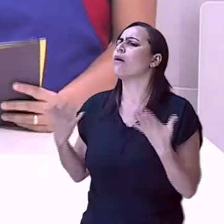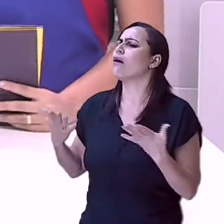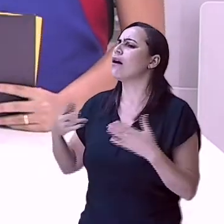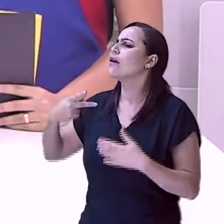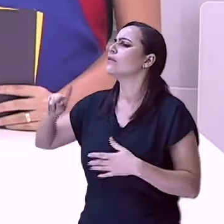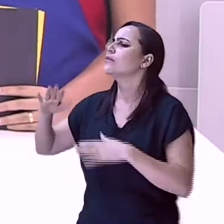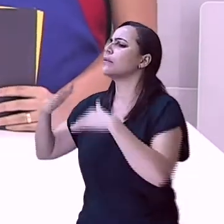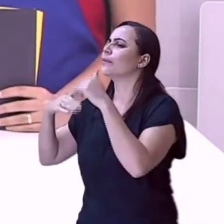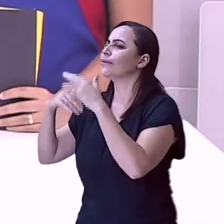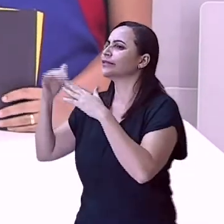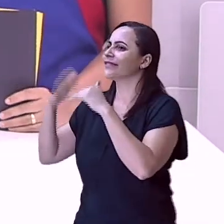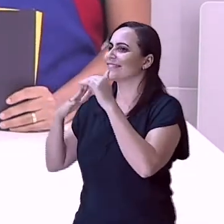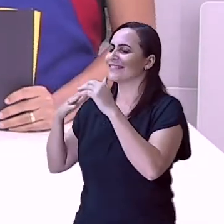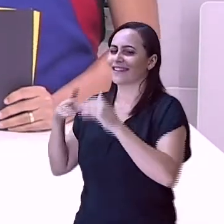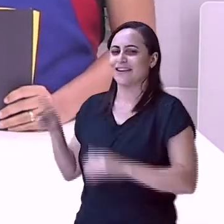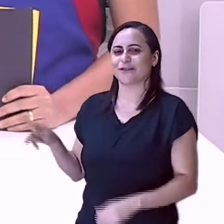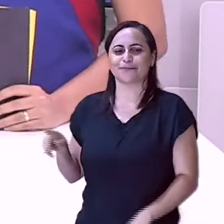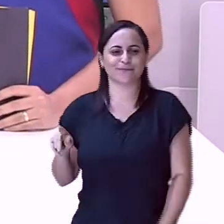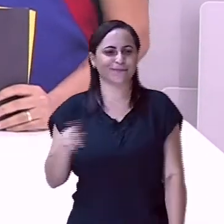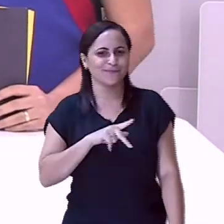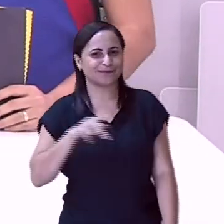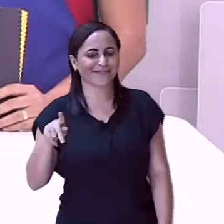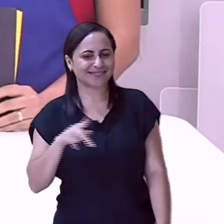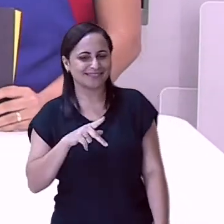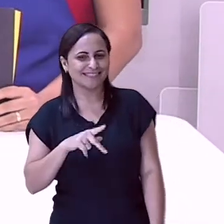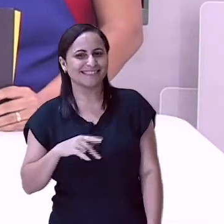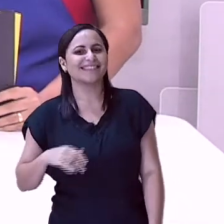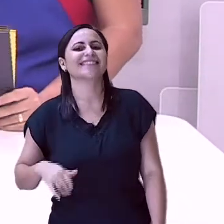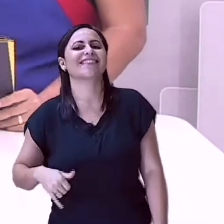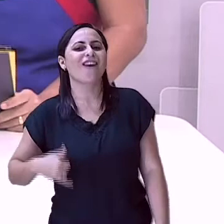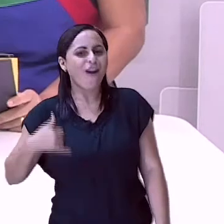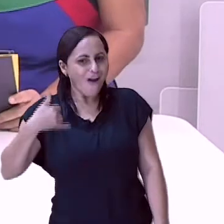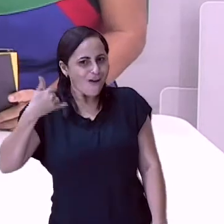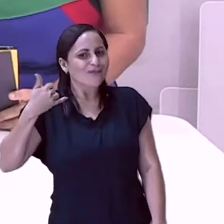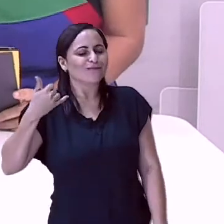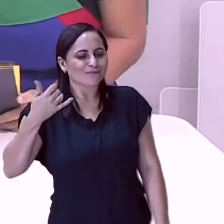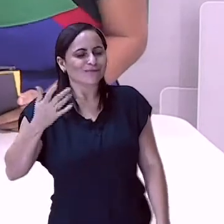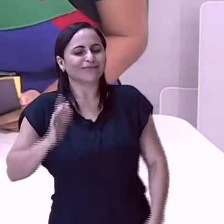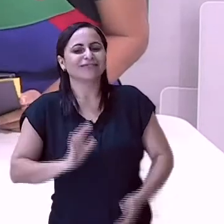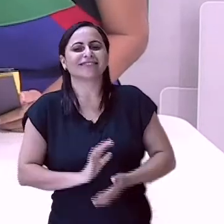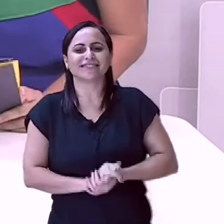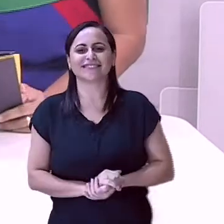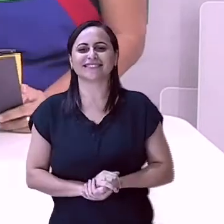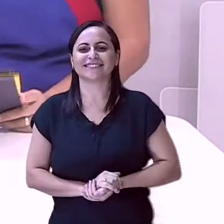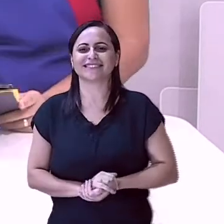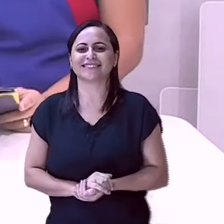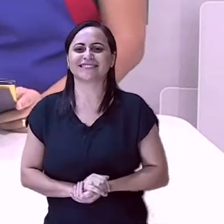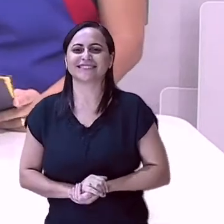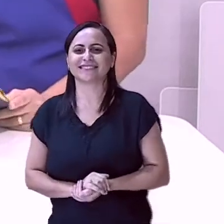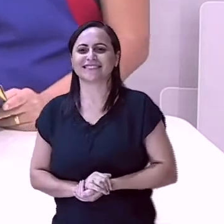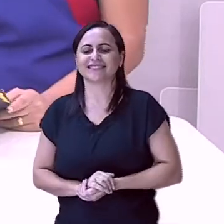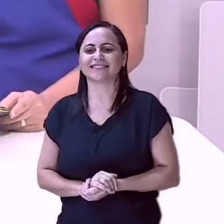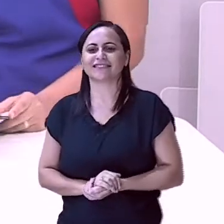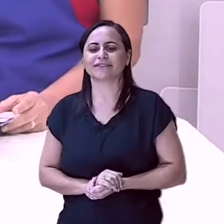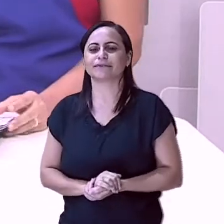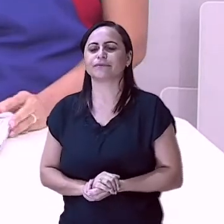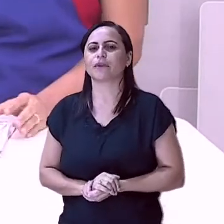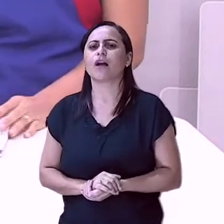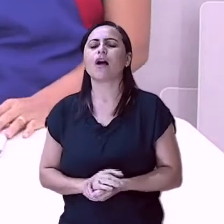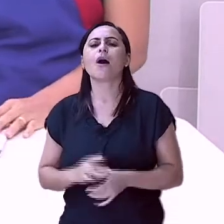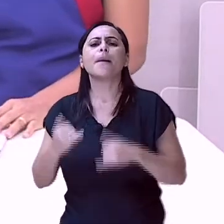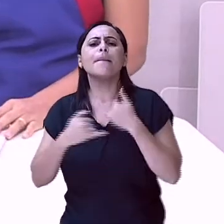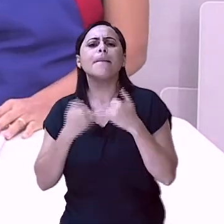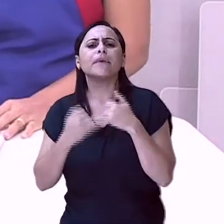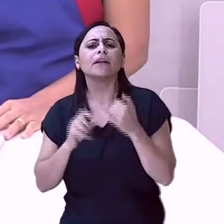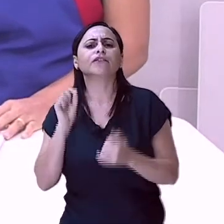Luciene? Eu sou professora, com muito orgulho. Ela é professora! Muito bem! Nós vamos brincar do